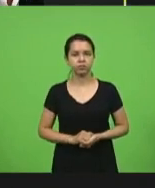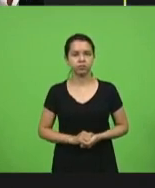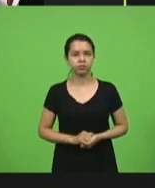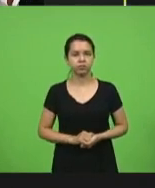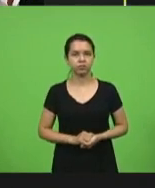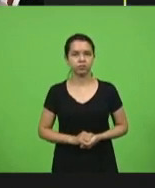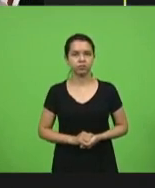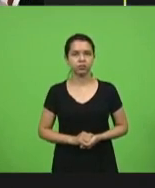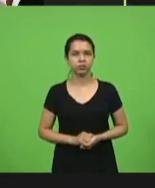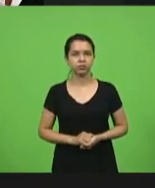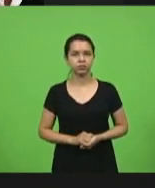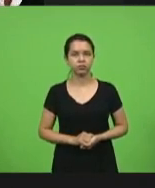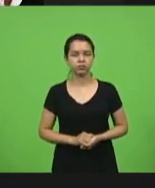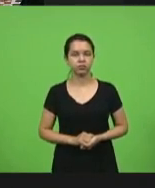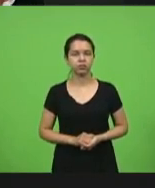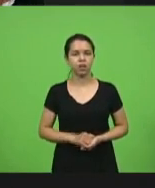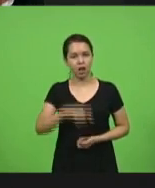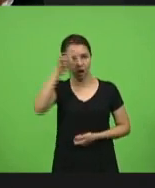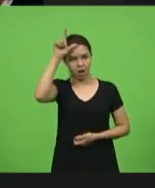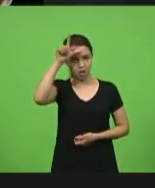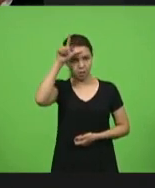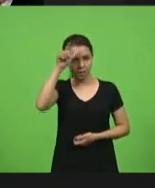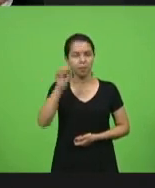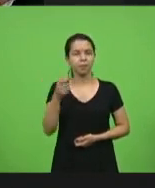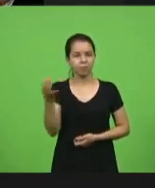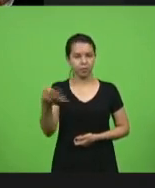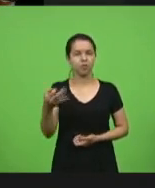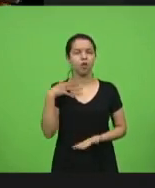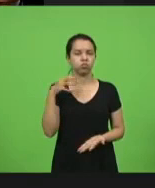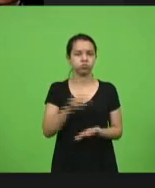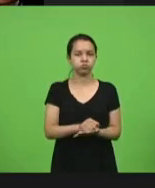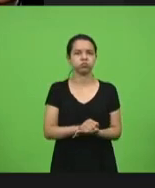Lima. Perfeito, será inscrito deputado Sargento Lima.